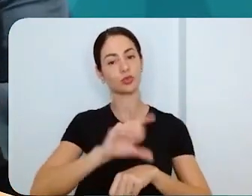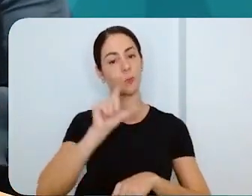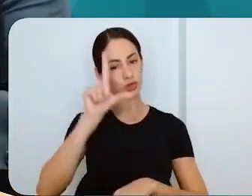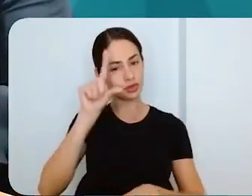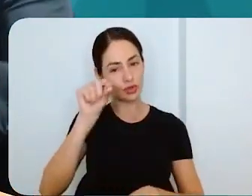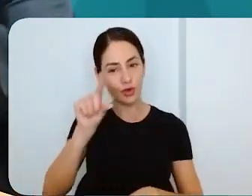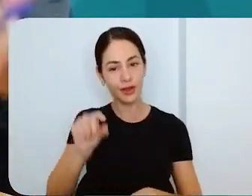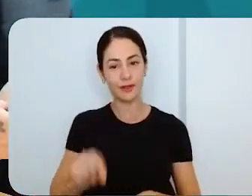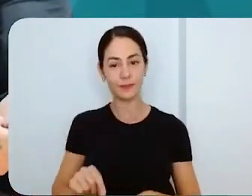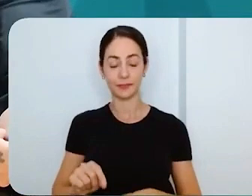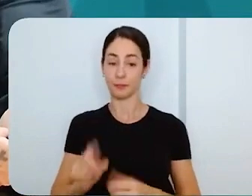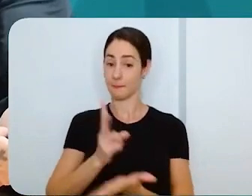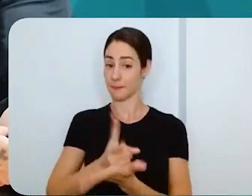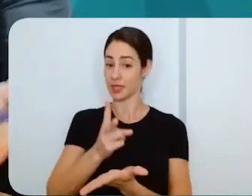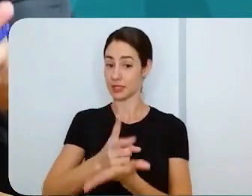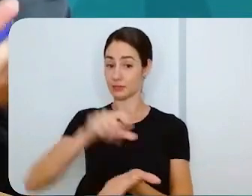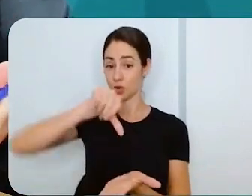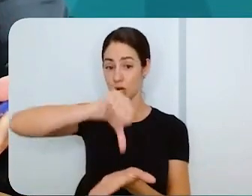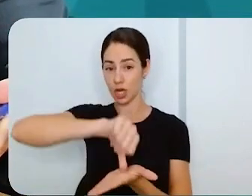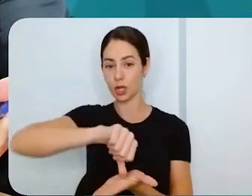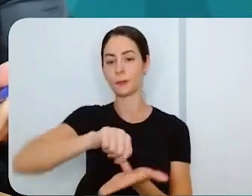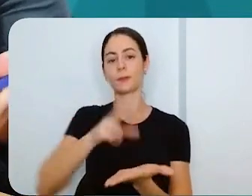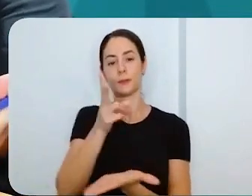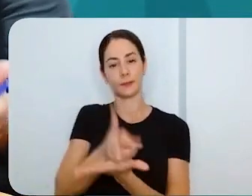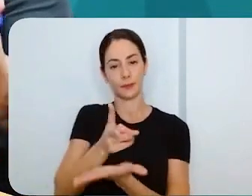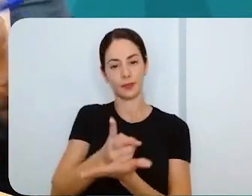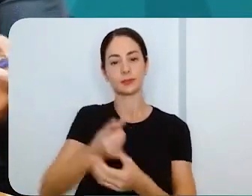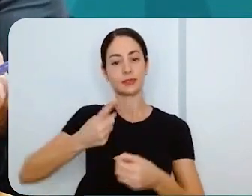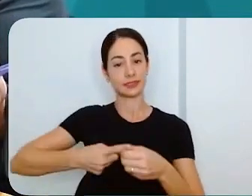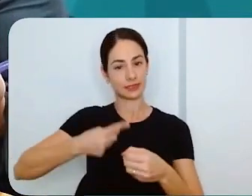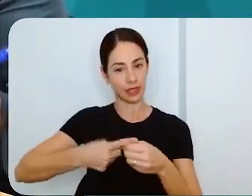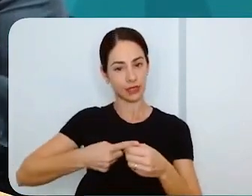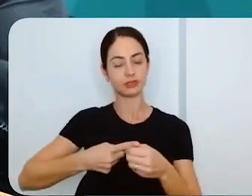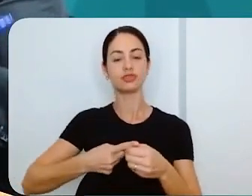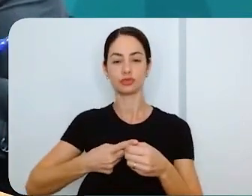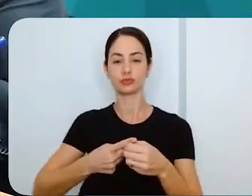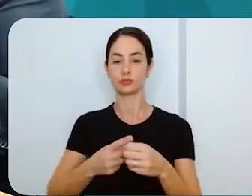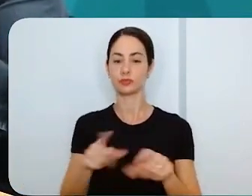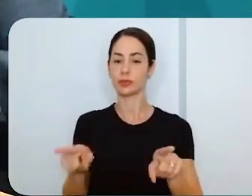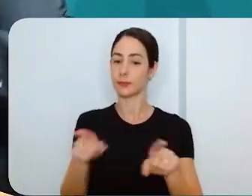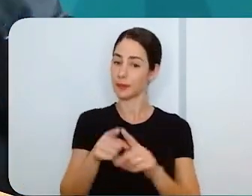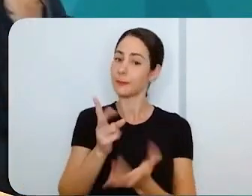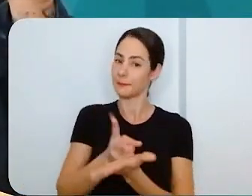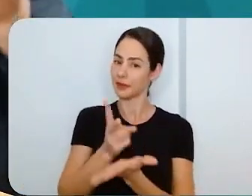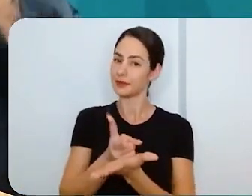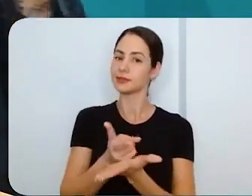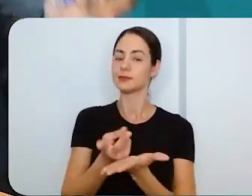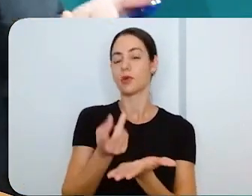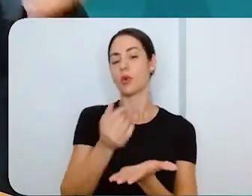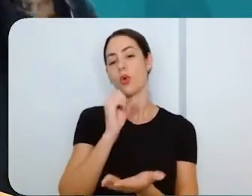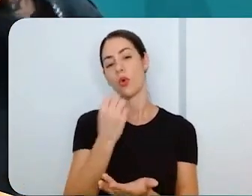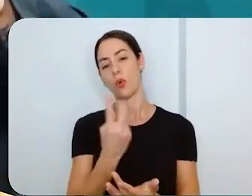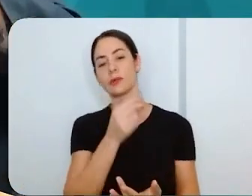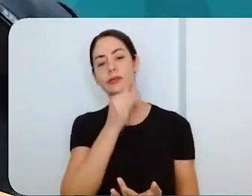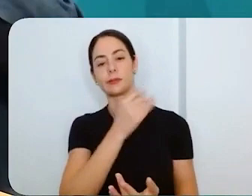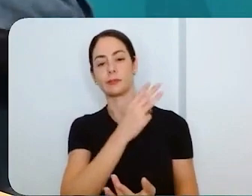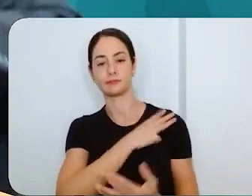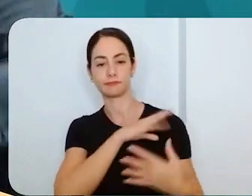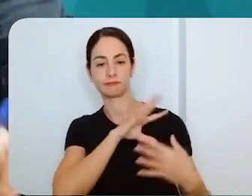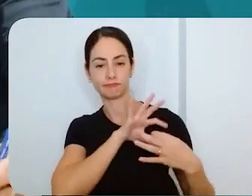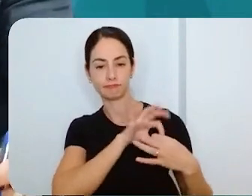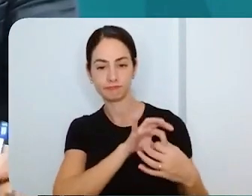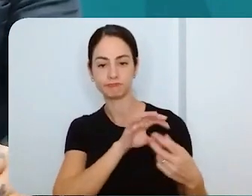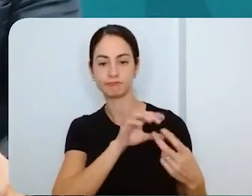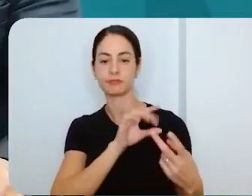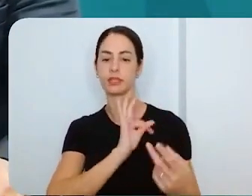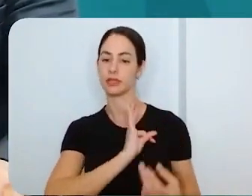Então esse curso tem que ser no mesmo campus, né? Na mesma cidade que vai ser cursado e tem que ser da mesma modalidade, igual eu falei anteriormente, integrado ou subsequente